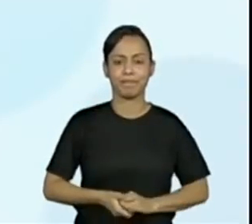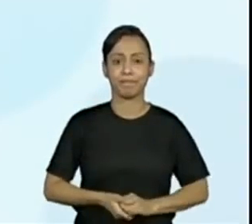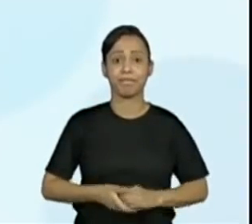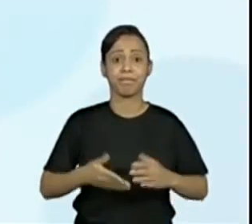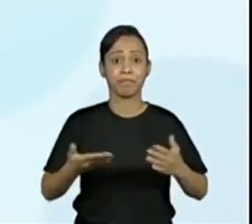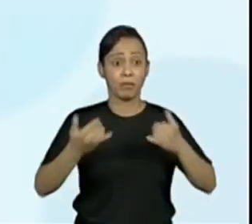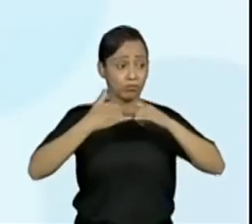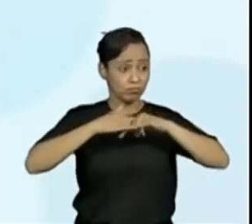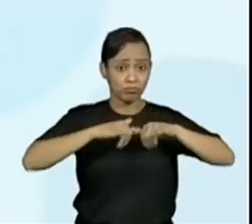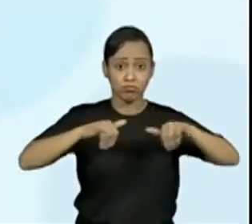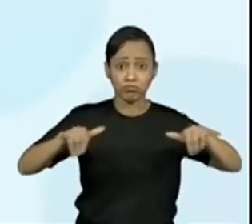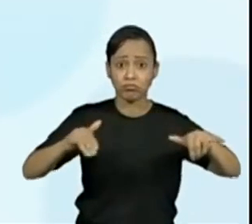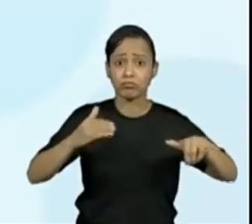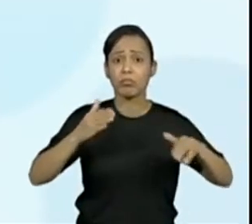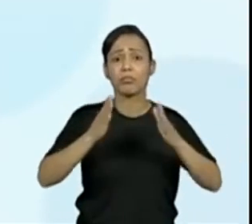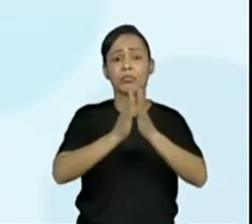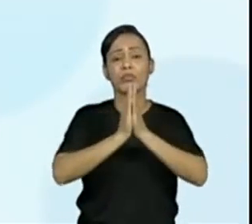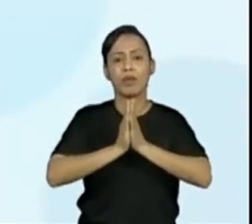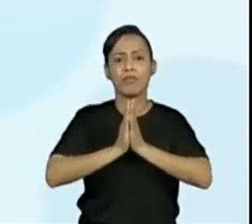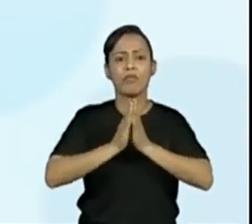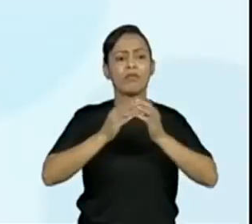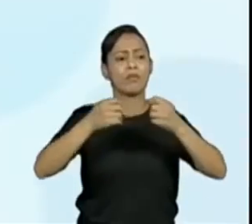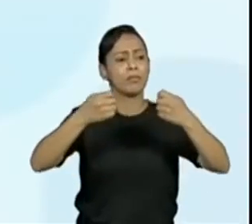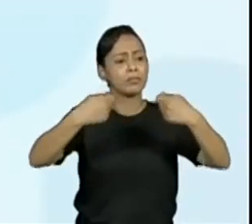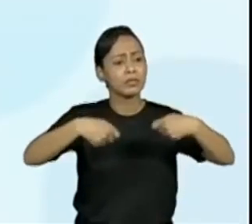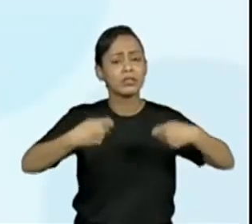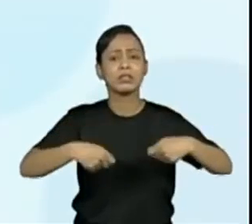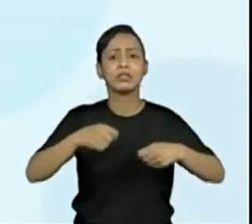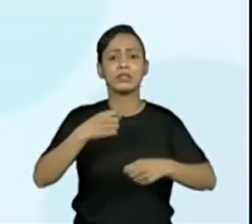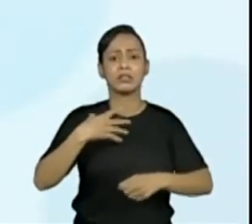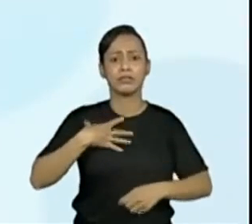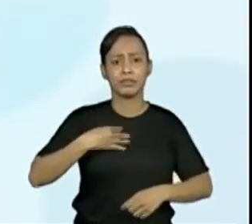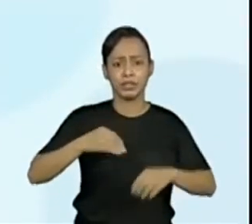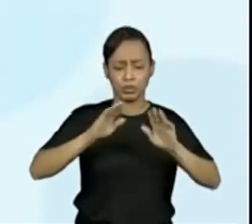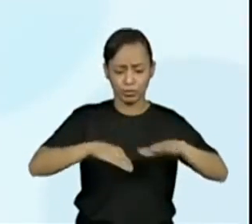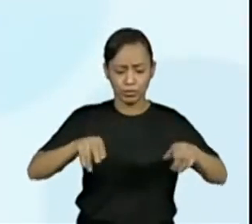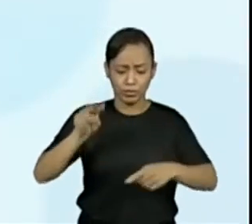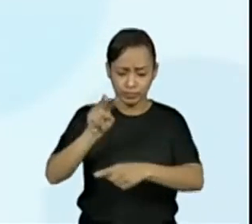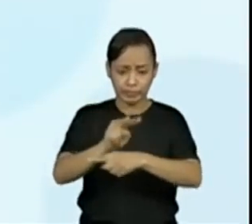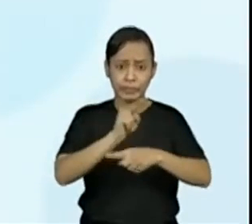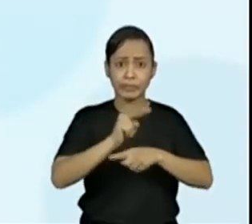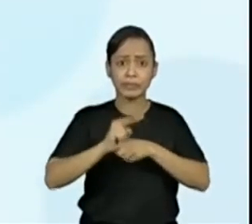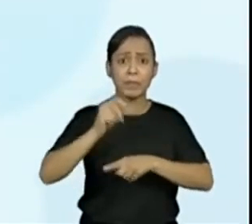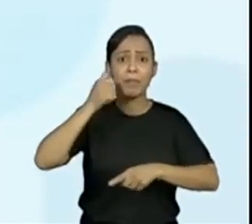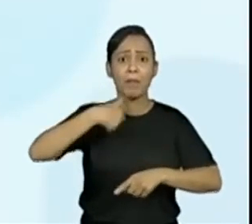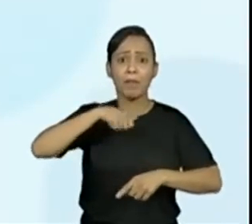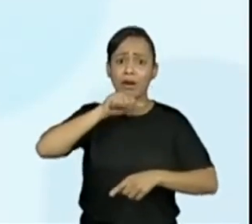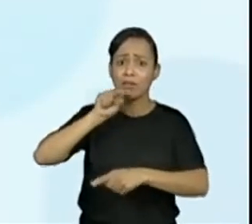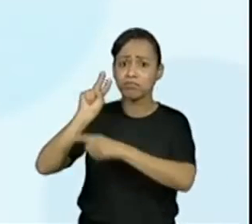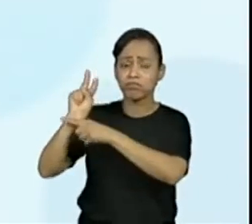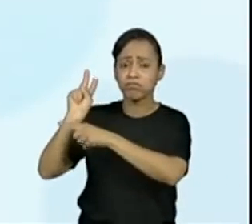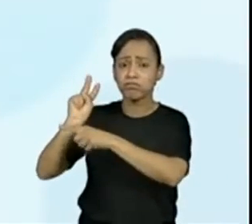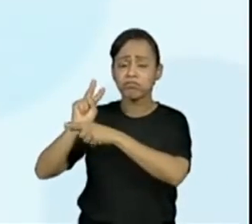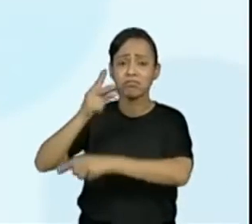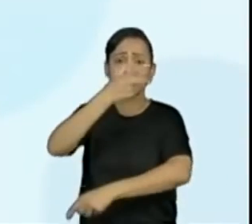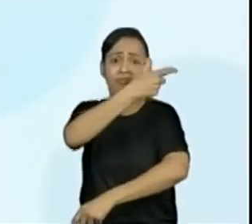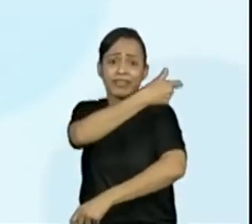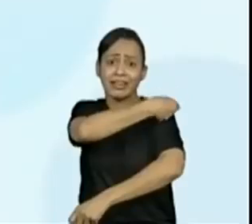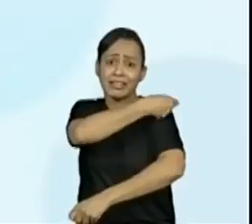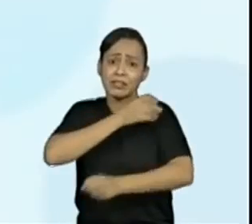famílias para que cuidem dos pequenos e das mães. A vacina é segura,